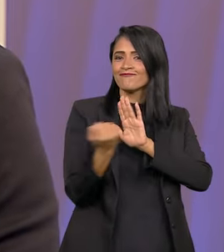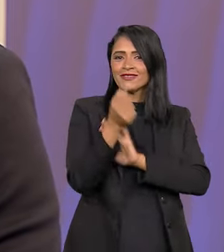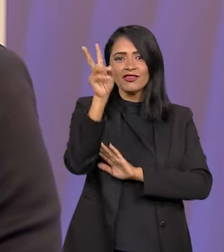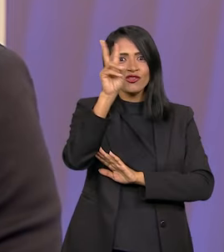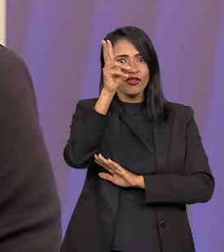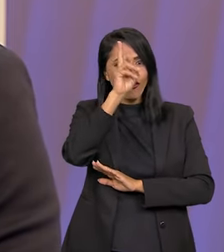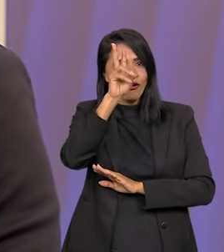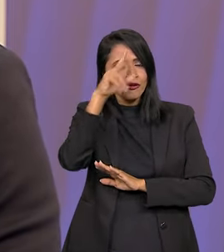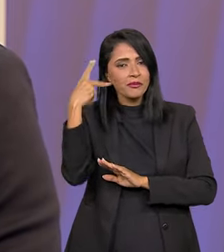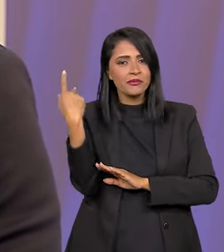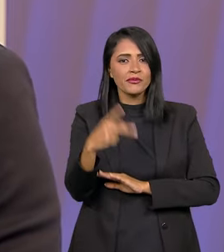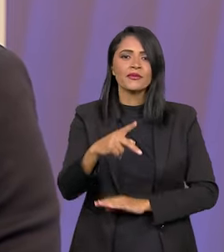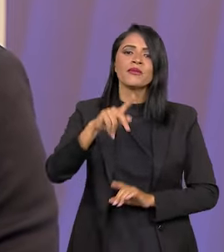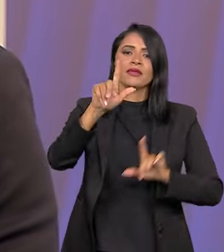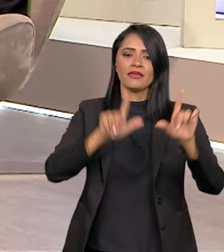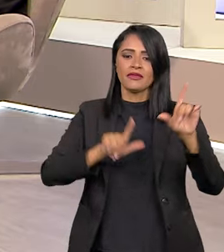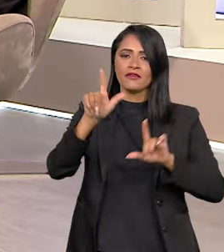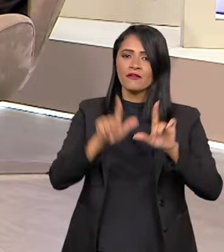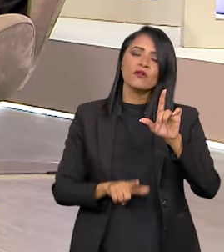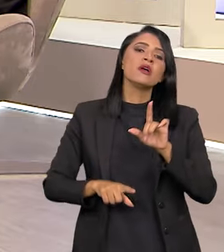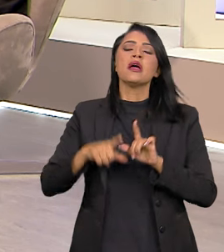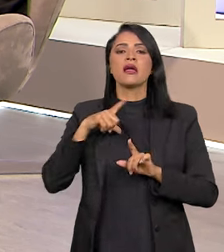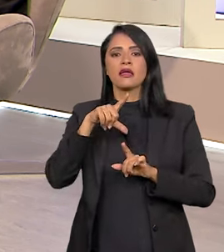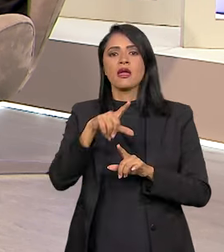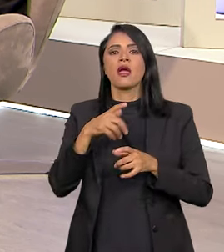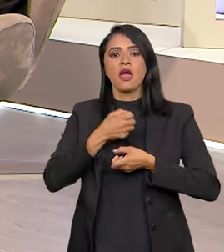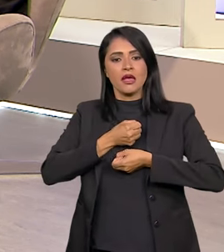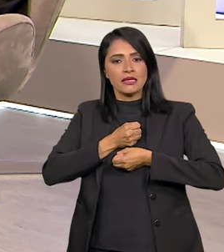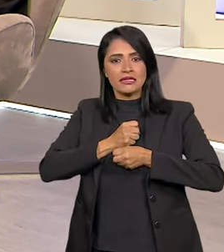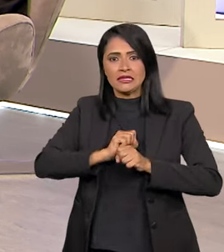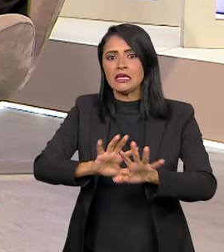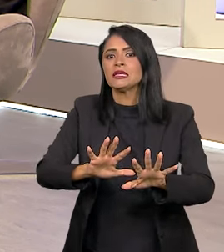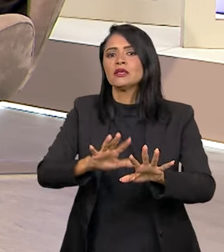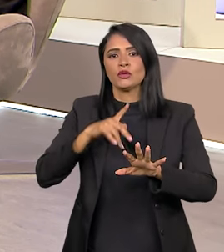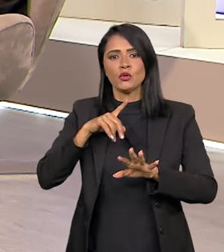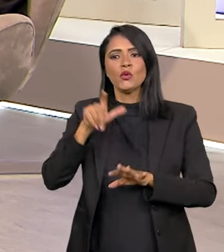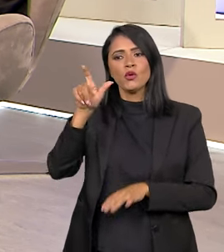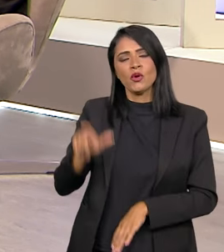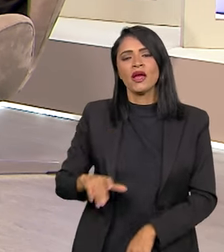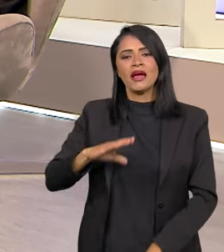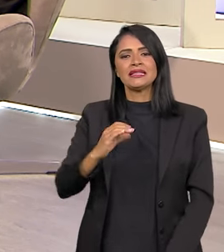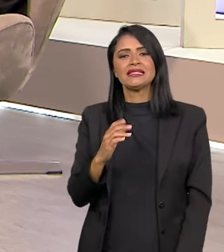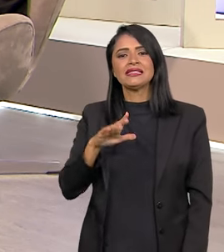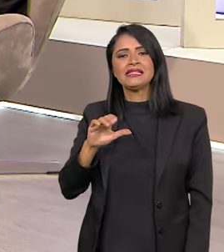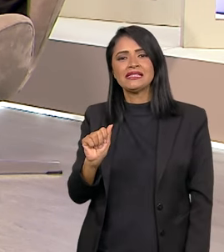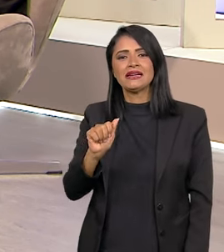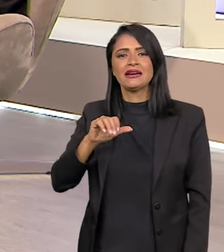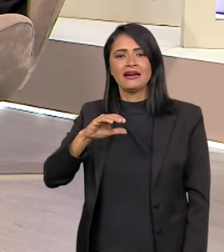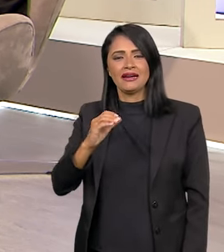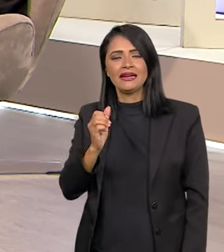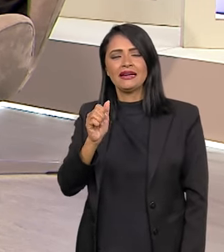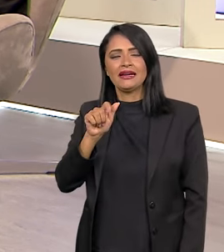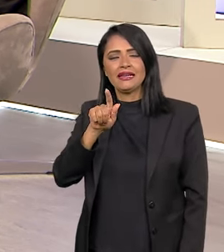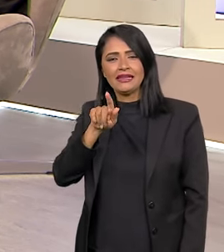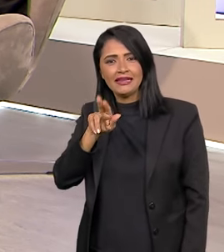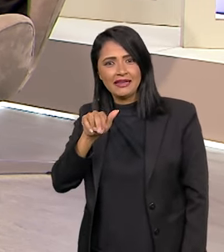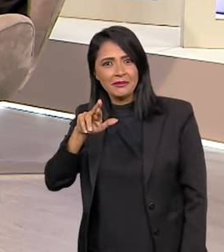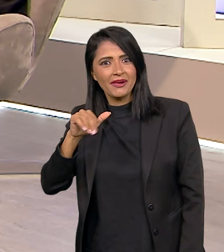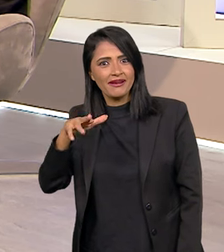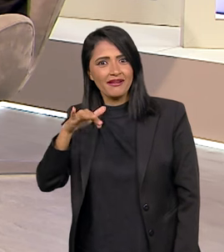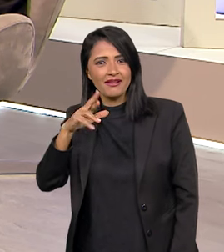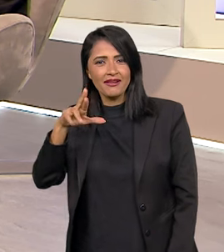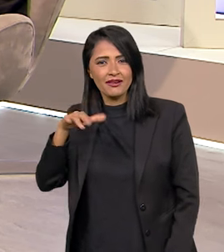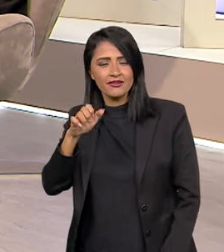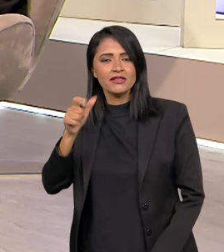histórico da TV Brasileira, icônico para a TV Brasileira, que foi o Sem Censura, com a Ciência Quimarães. Então, a diretoria de programação e conteúdo,